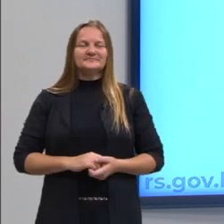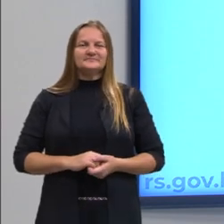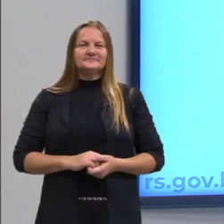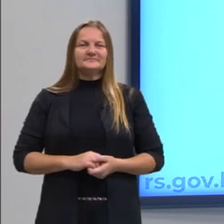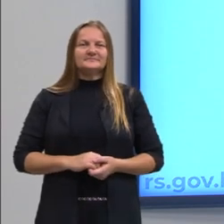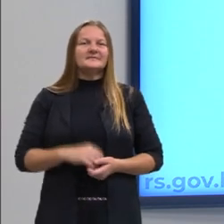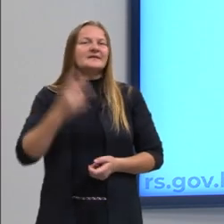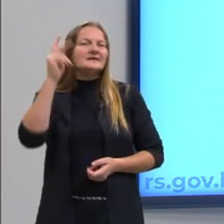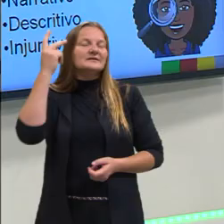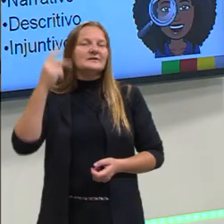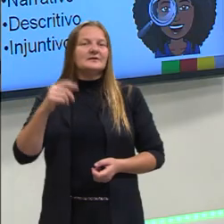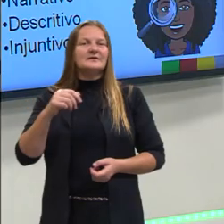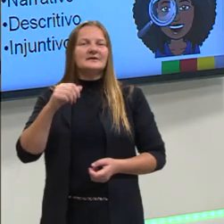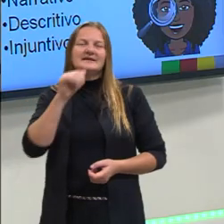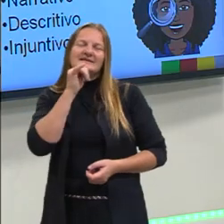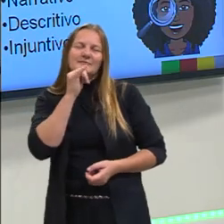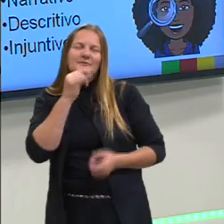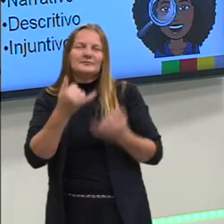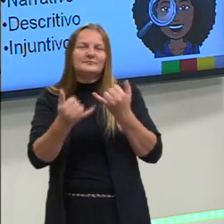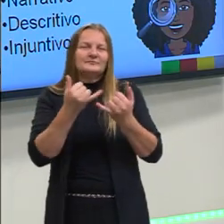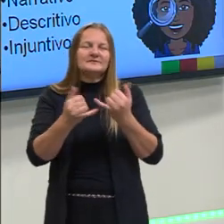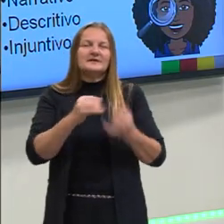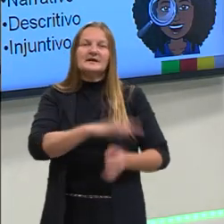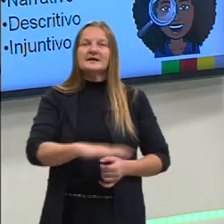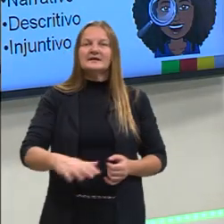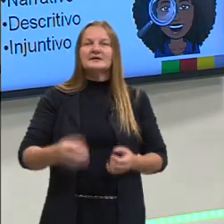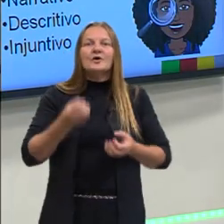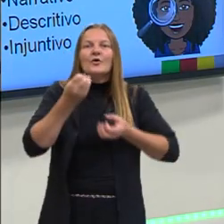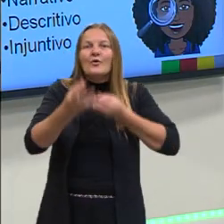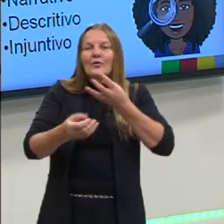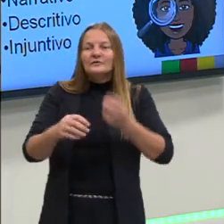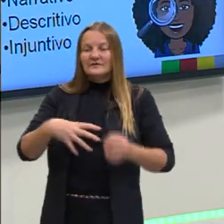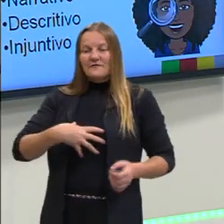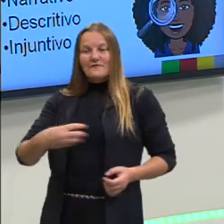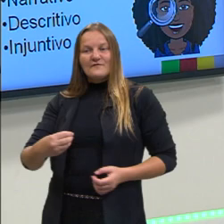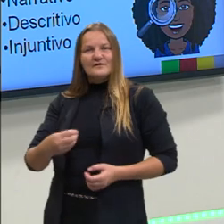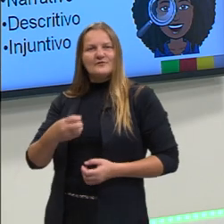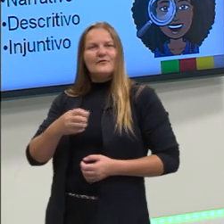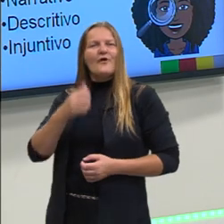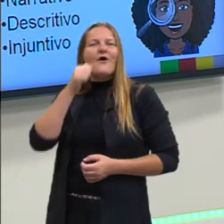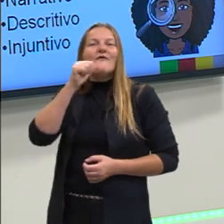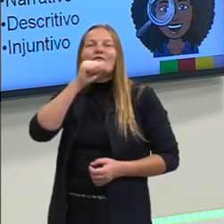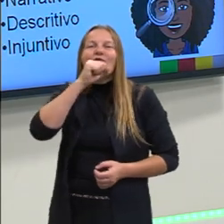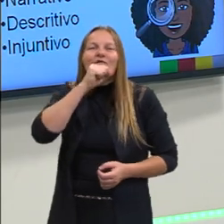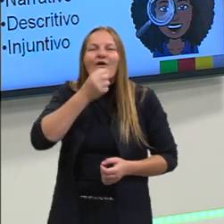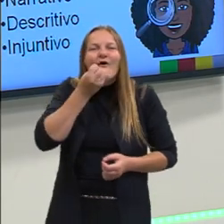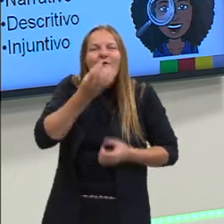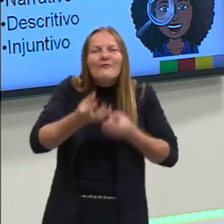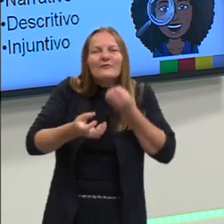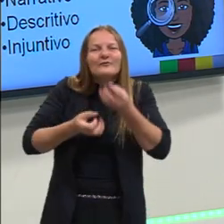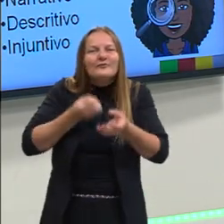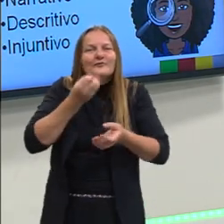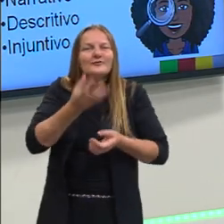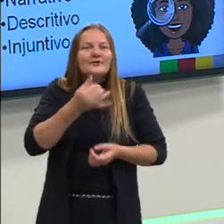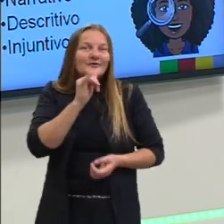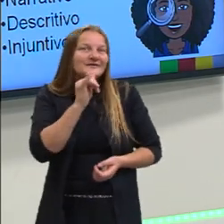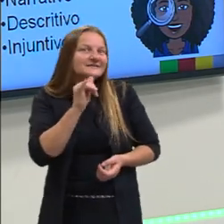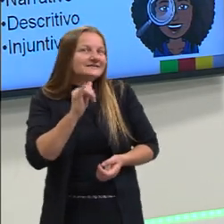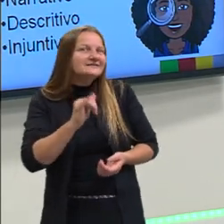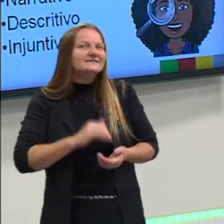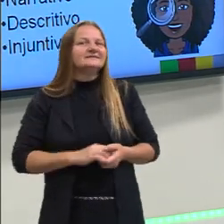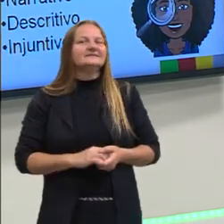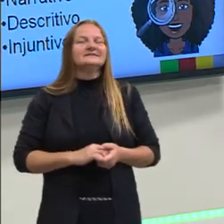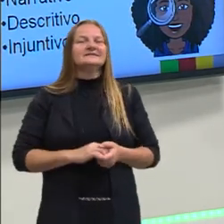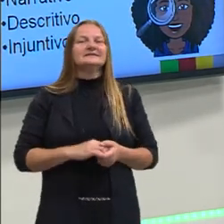exemplo, quando nós somos crianças, nossos pais, a grande maioria, contam a história para os seus filhos, avós contam histórias. tem ali